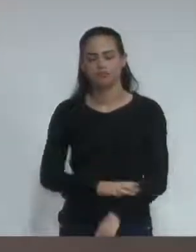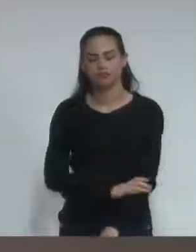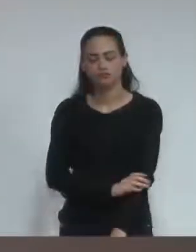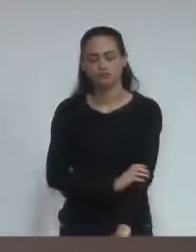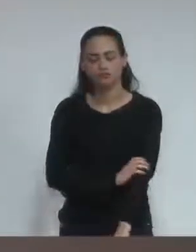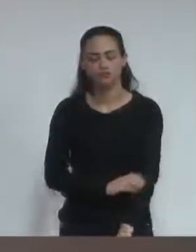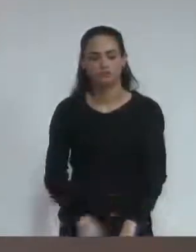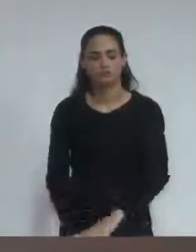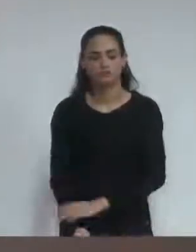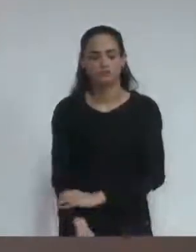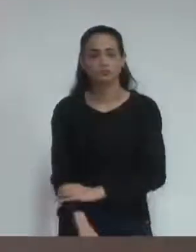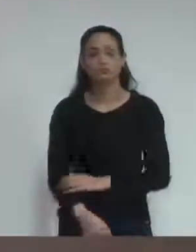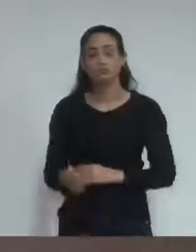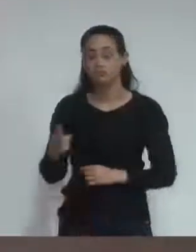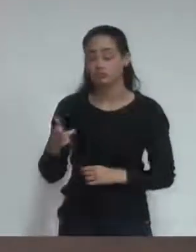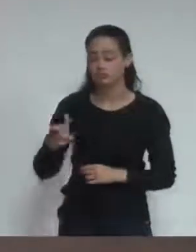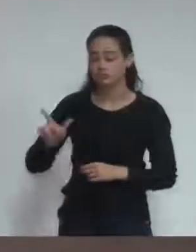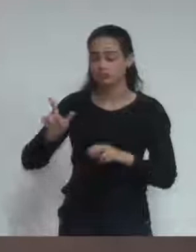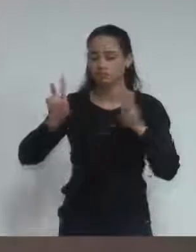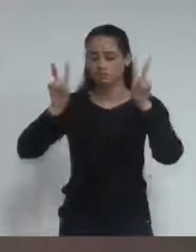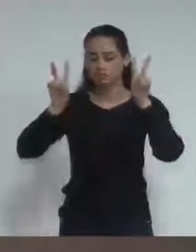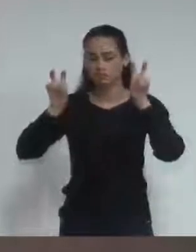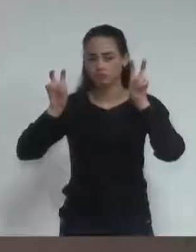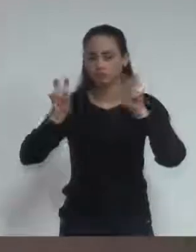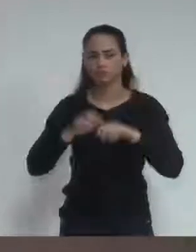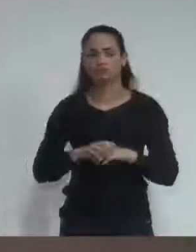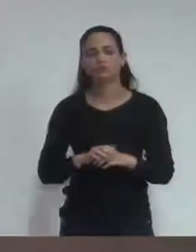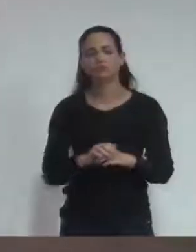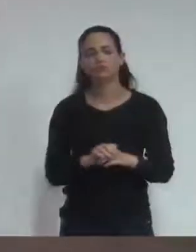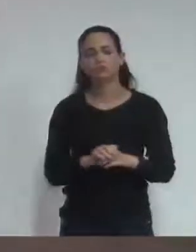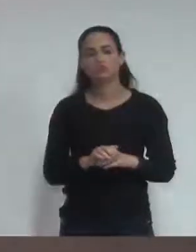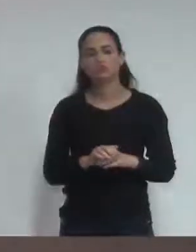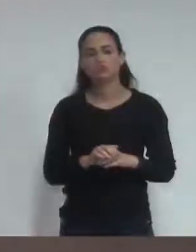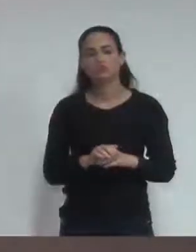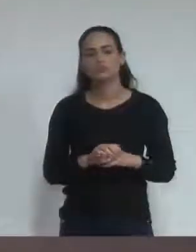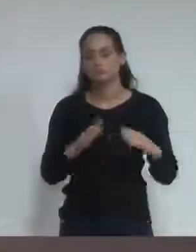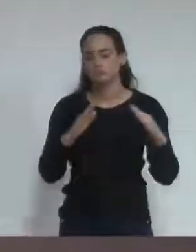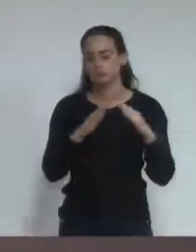Caso recente, prédio da polícia militar.